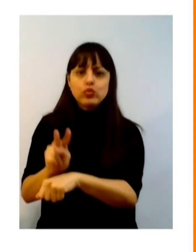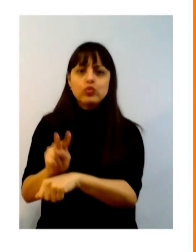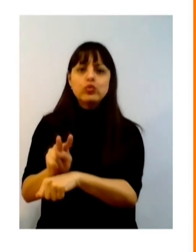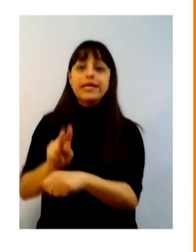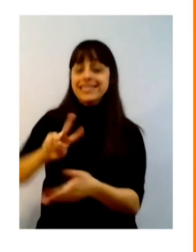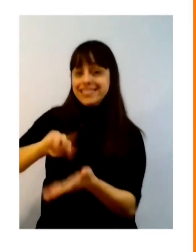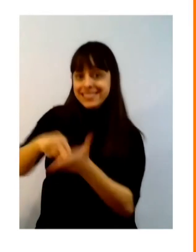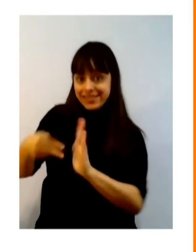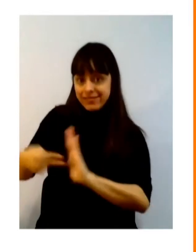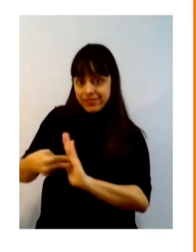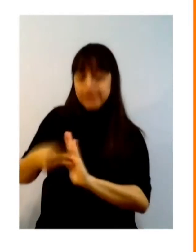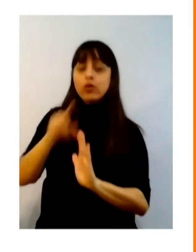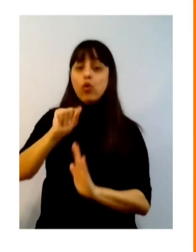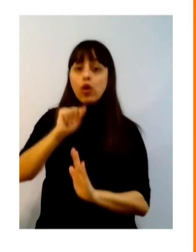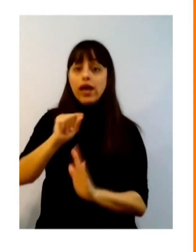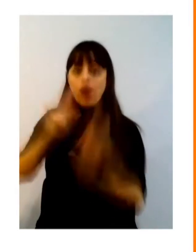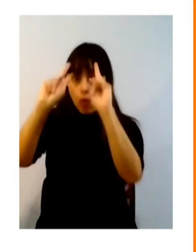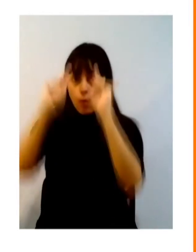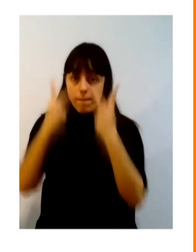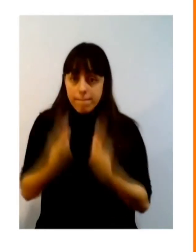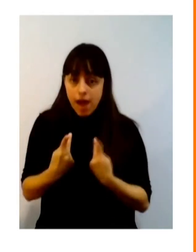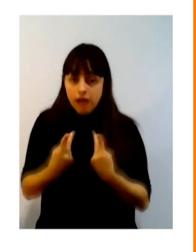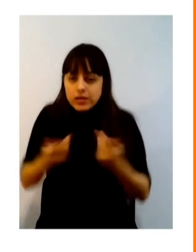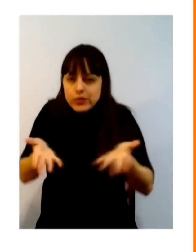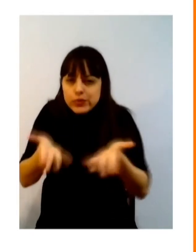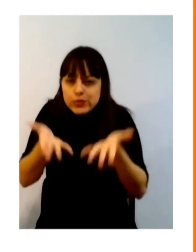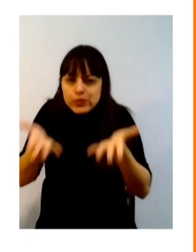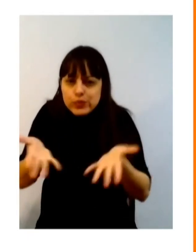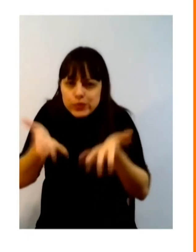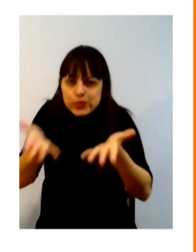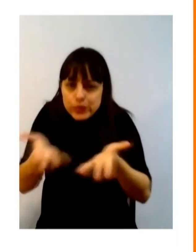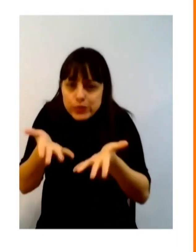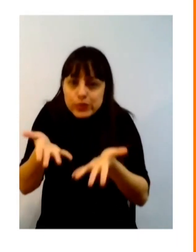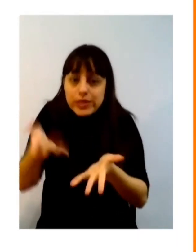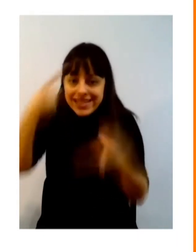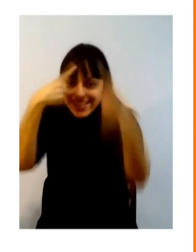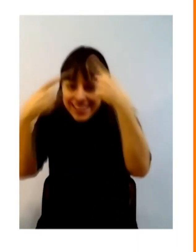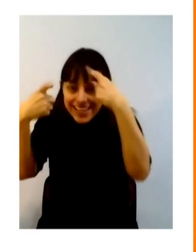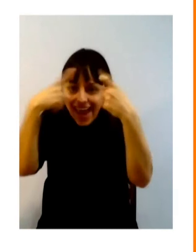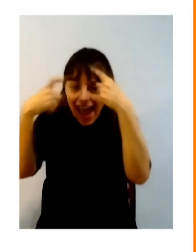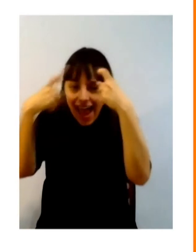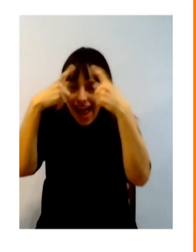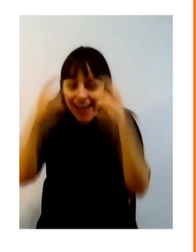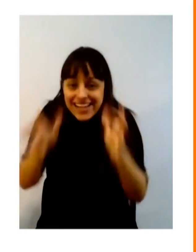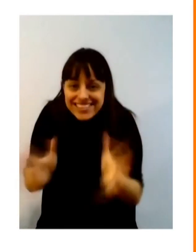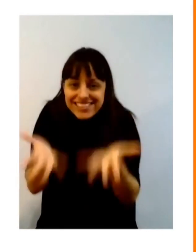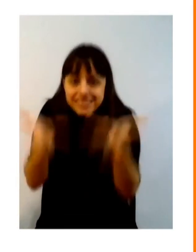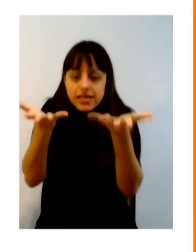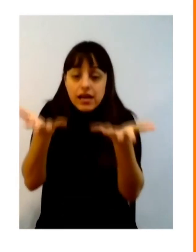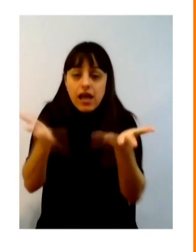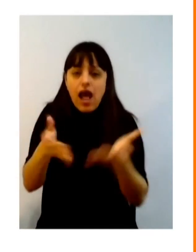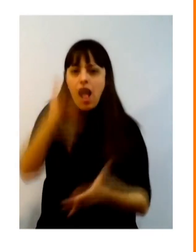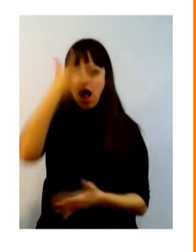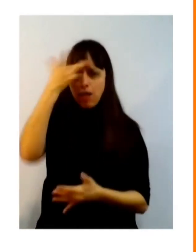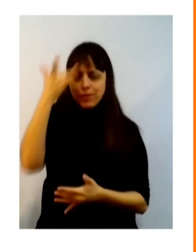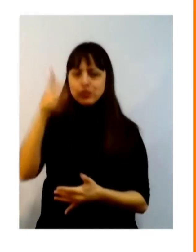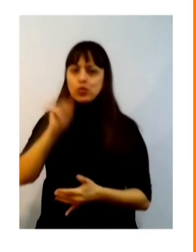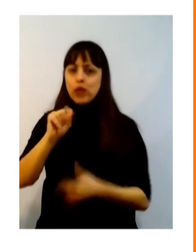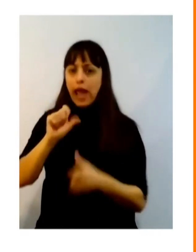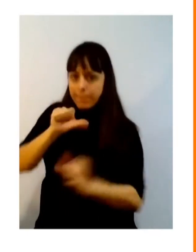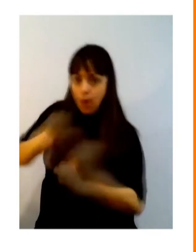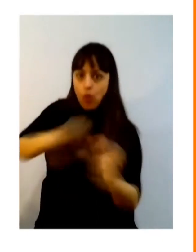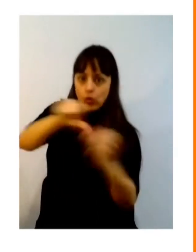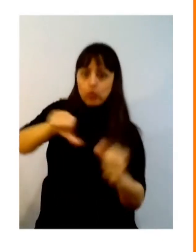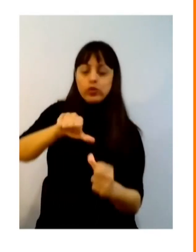cultivar a criatividade humana num contexto de rápida educação. indivíduos e pessoas não podem se adaptar a um